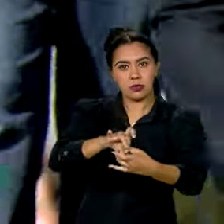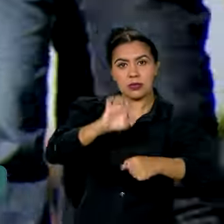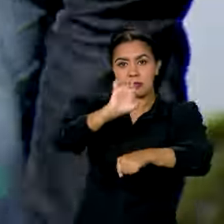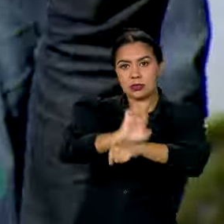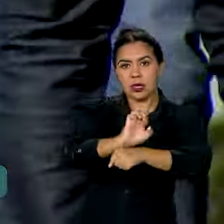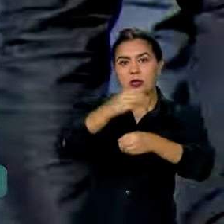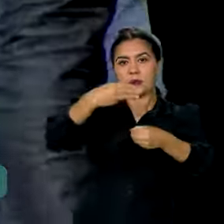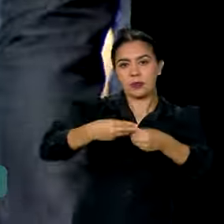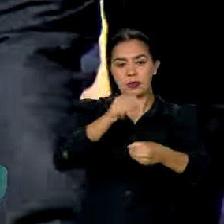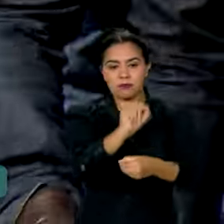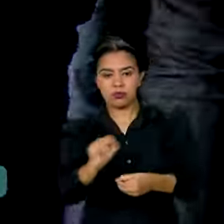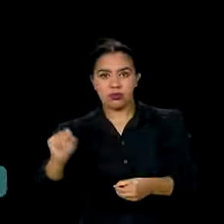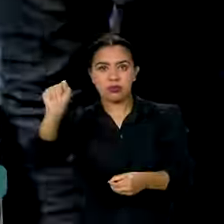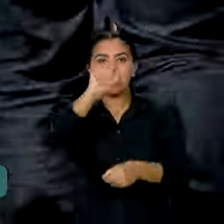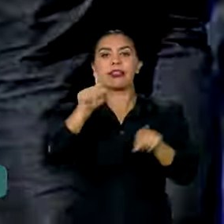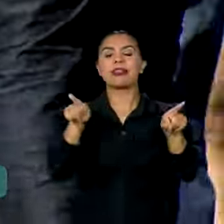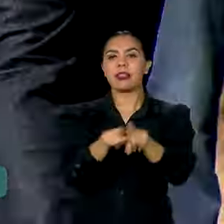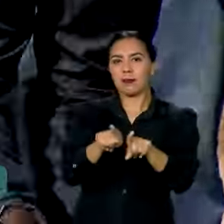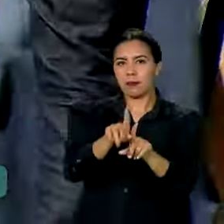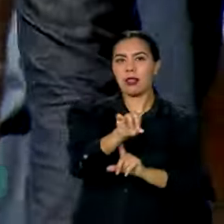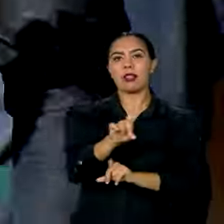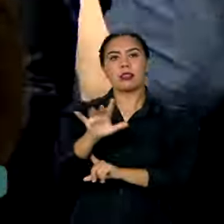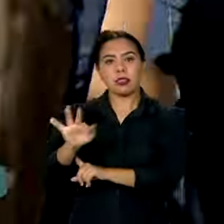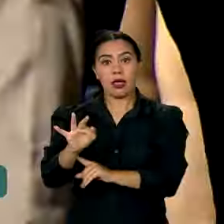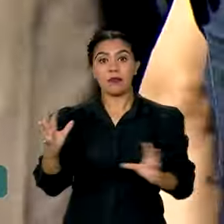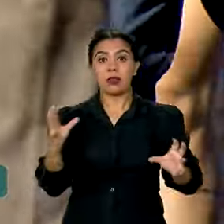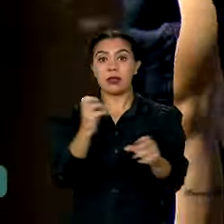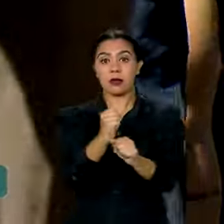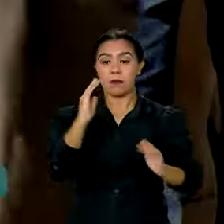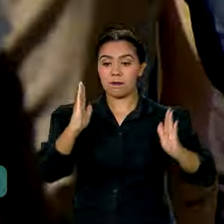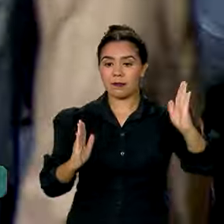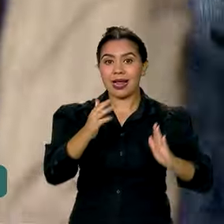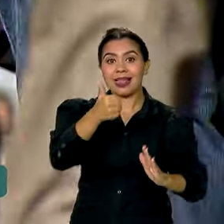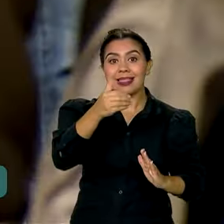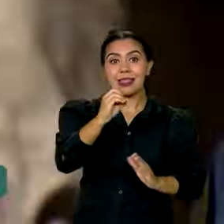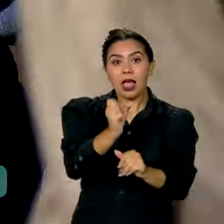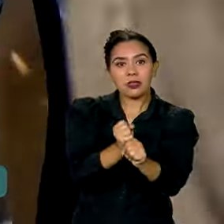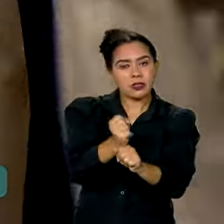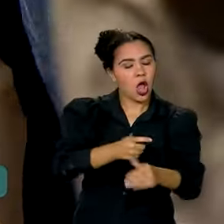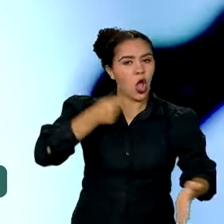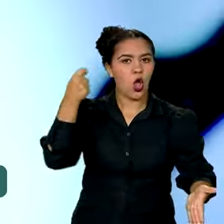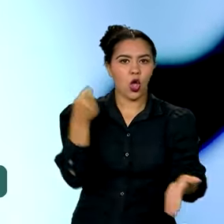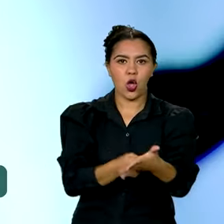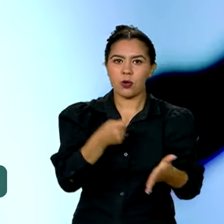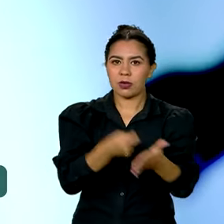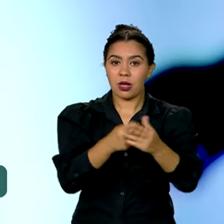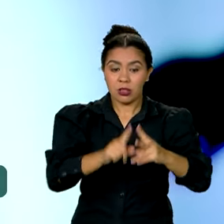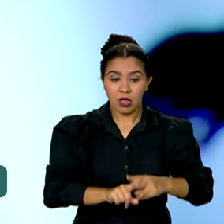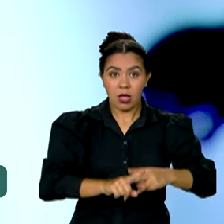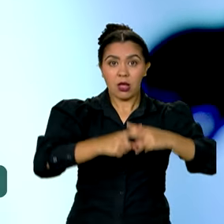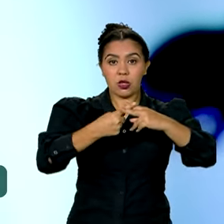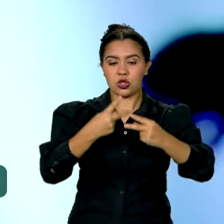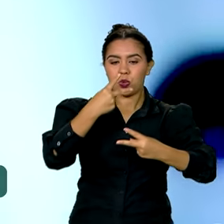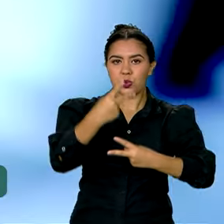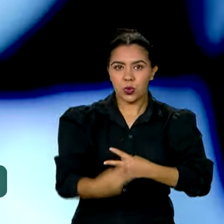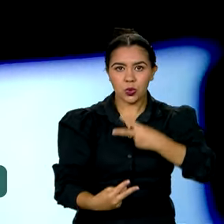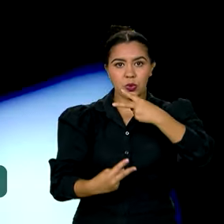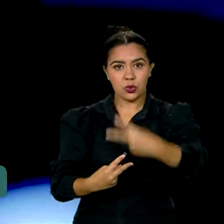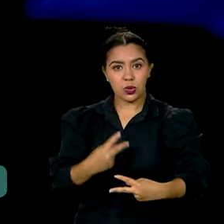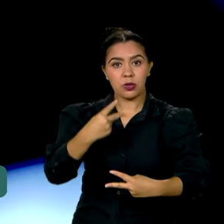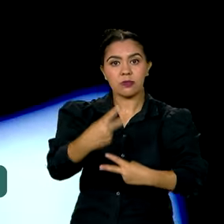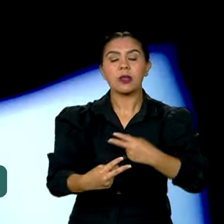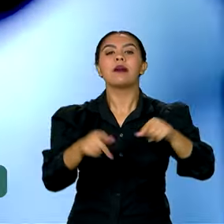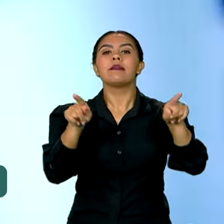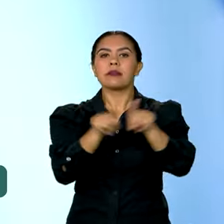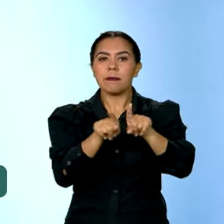UDF e terá validade de 10 anos com atualização obrigatória a cada dois anos. A proposta